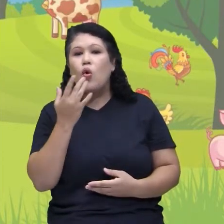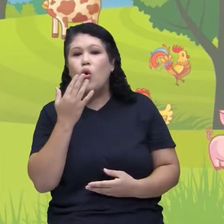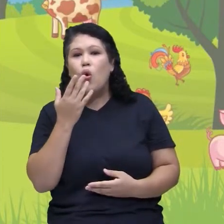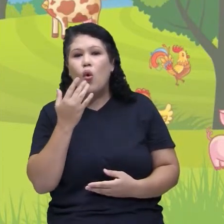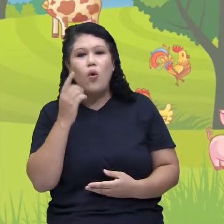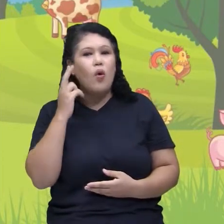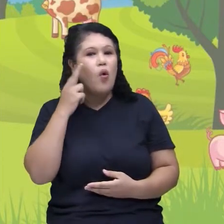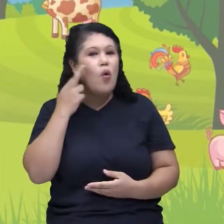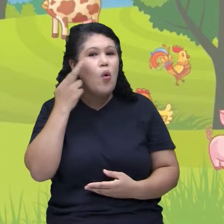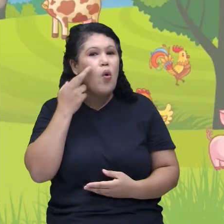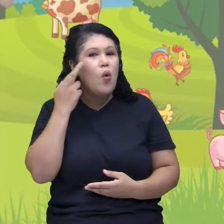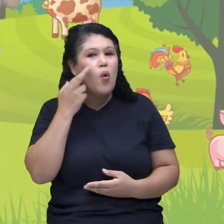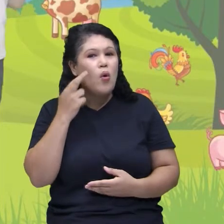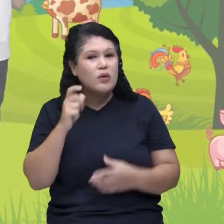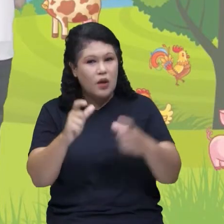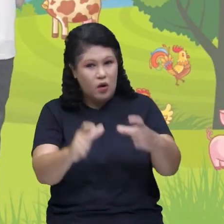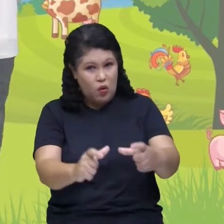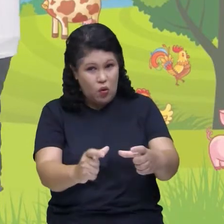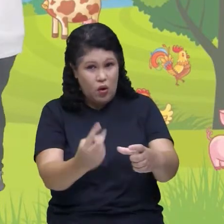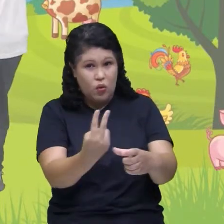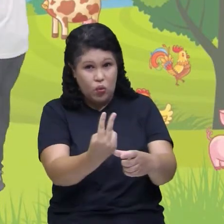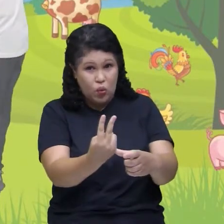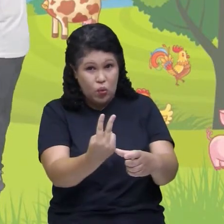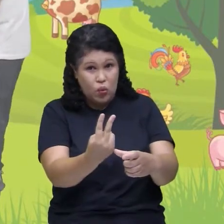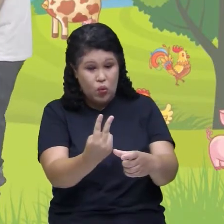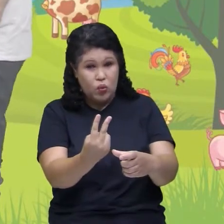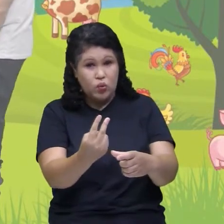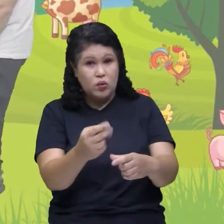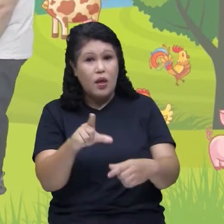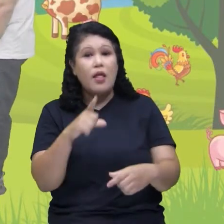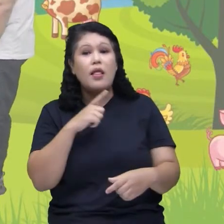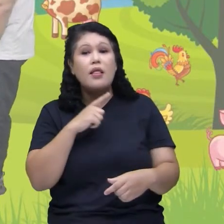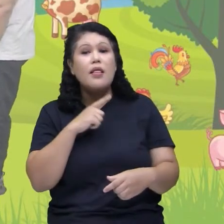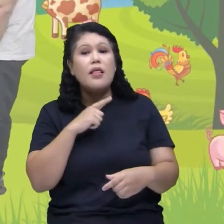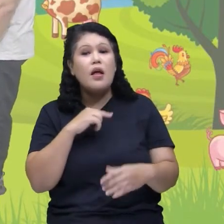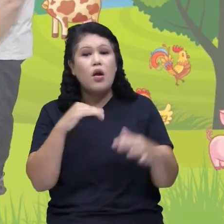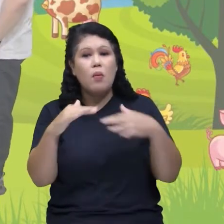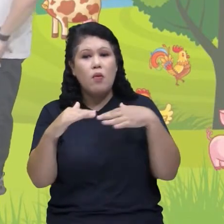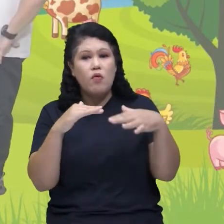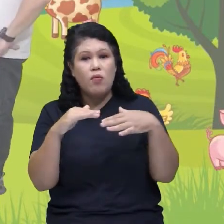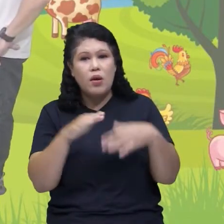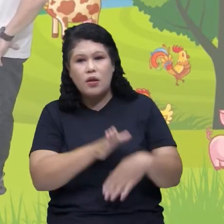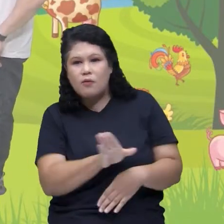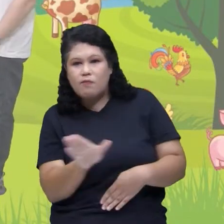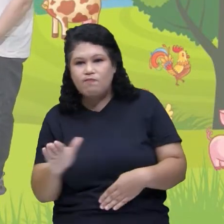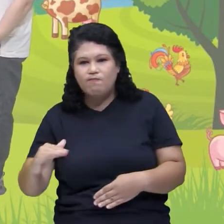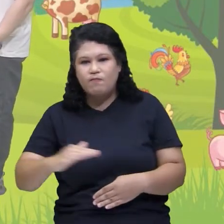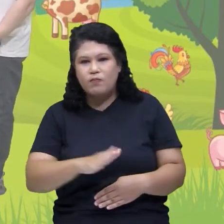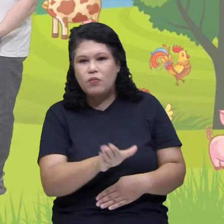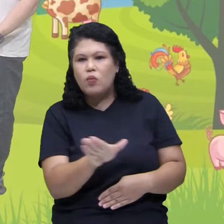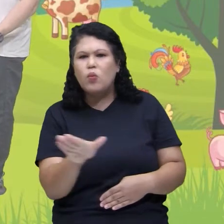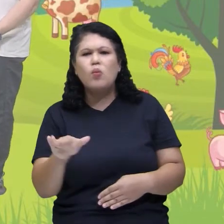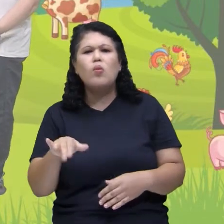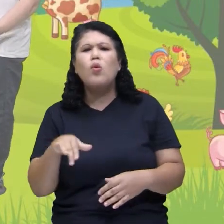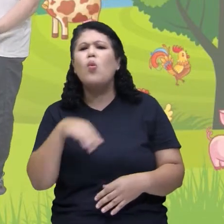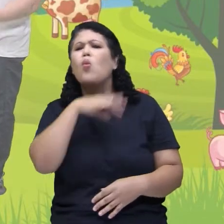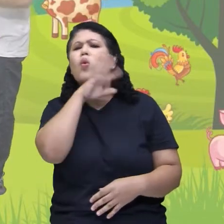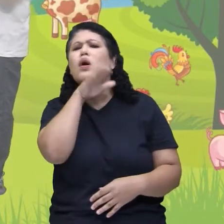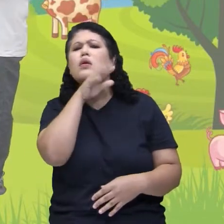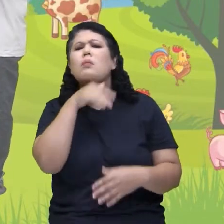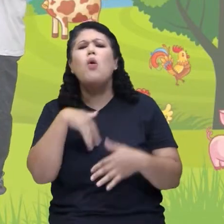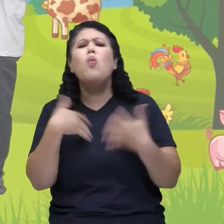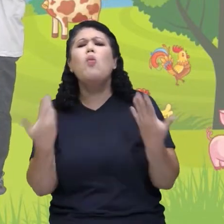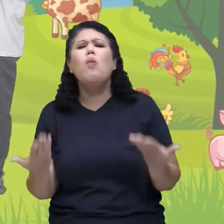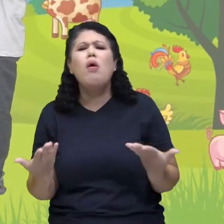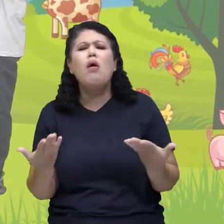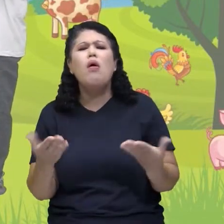estação. Hum! Nessa segunda estação, nós temos aqui o movimento de zigue-zague. Hum! Qual será o animal que faz o movimento de